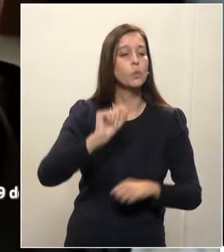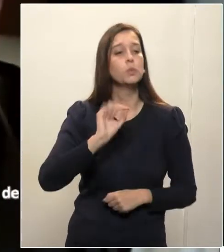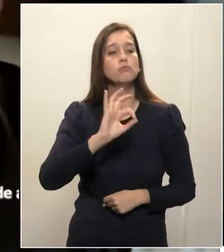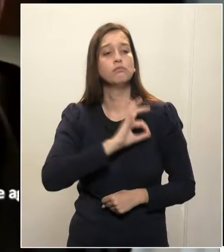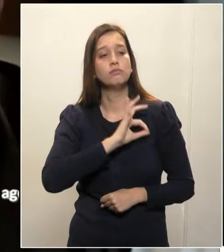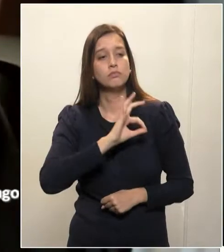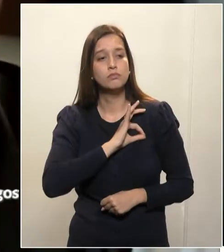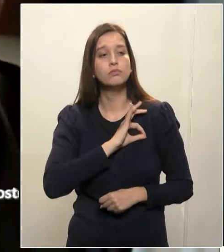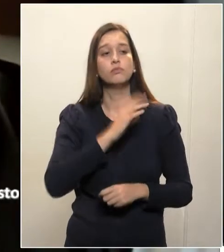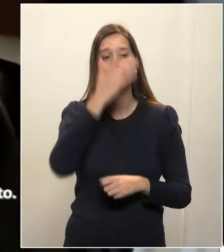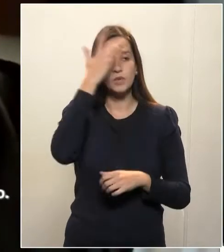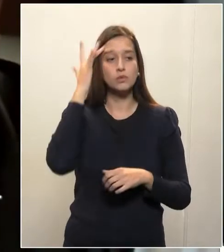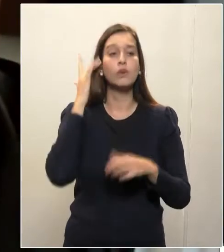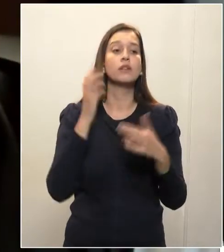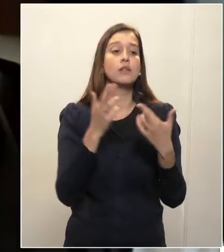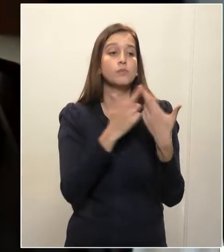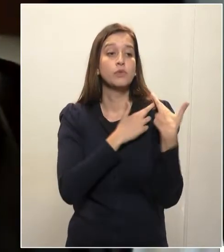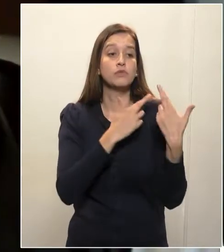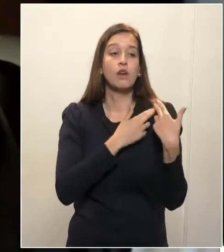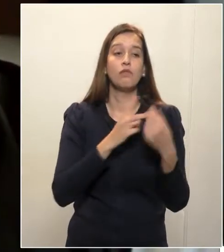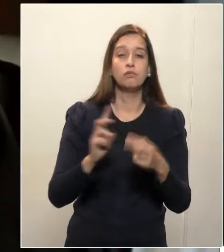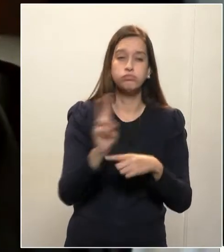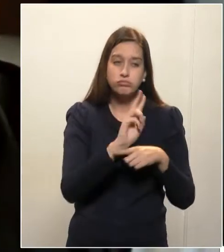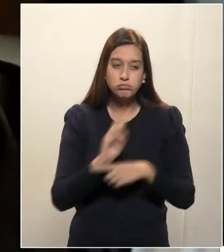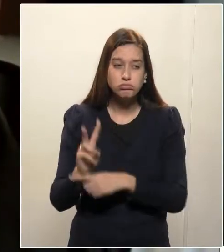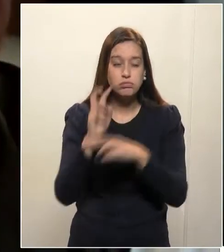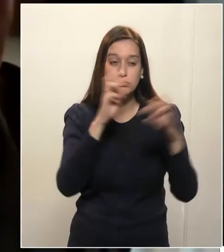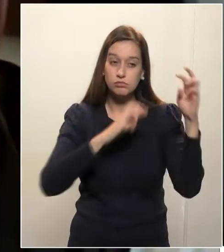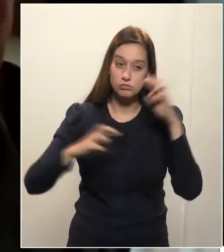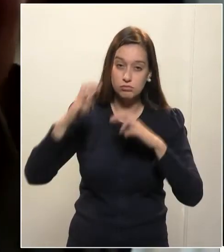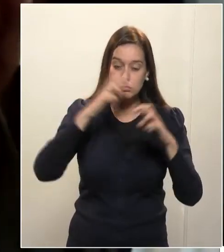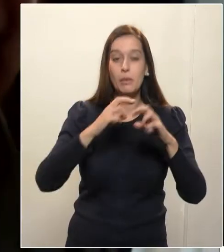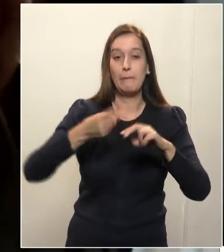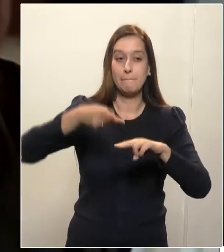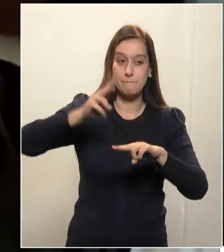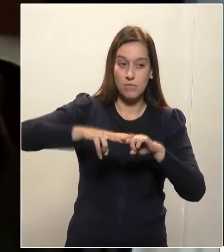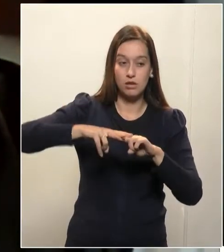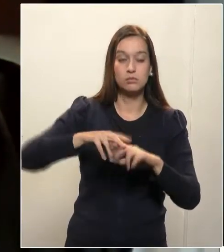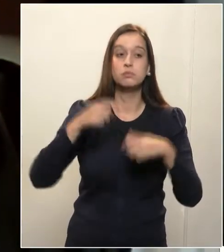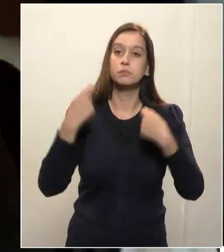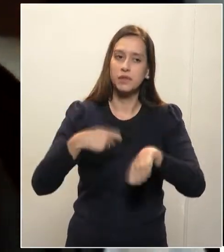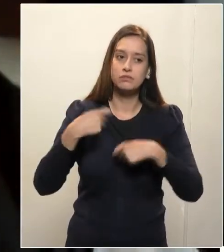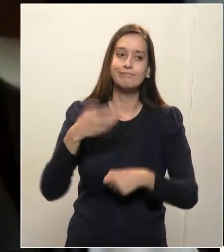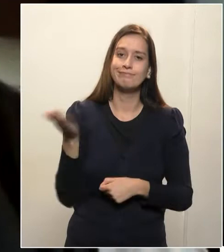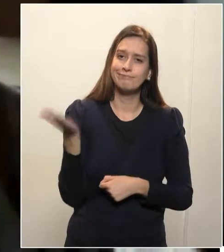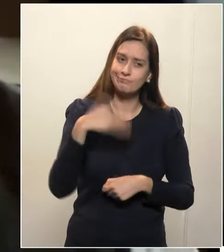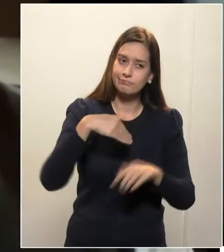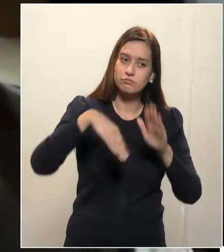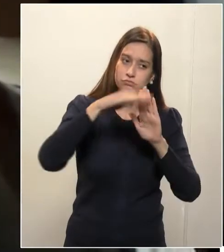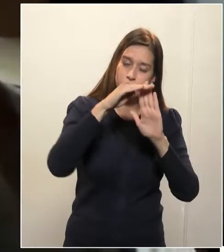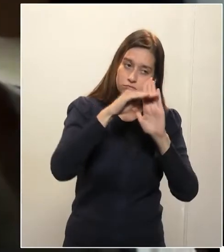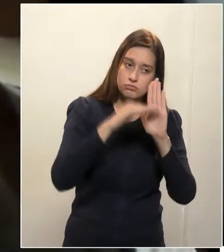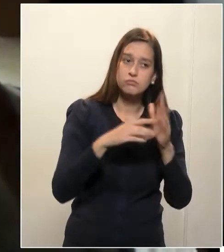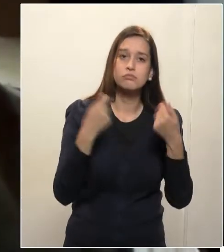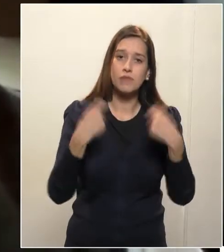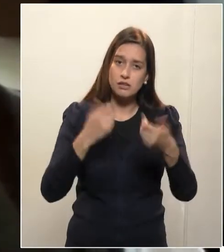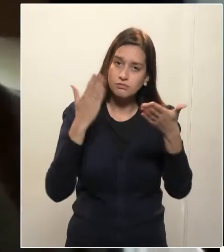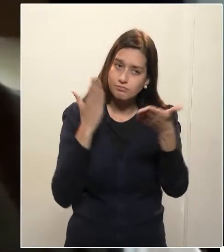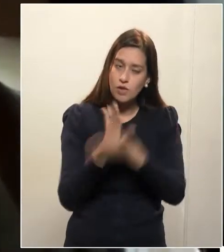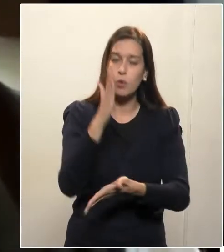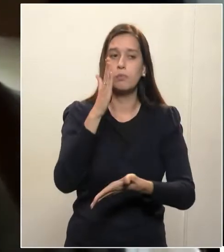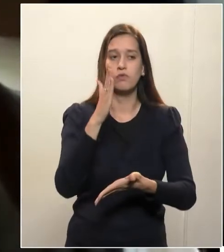que V. Exª pudesse pautar esse projeto, que é importante a sua aprovação, o seu